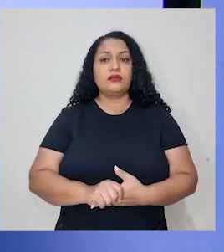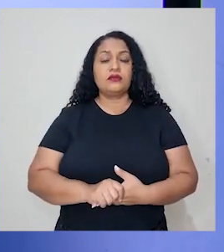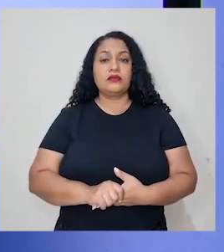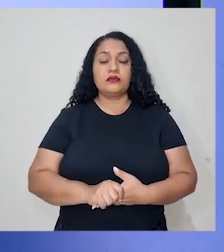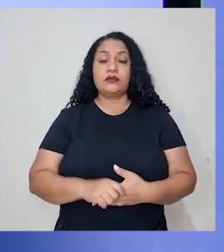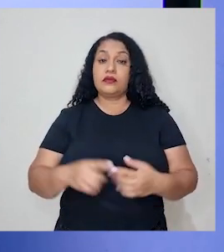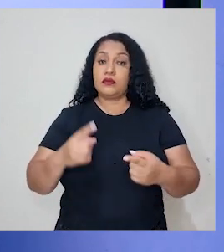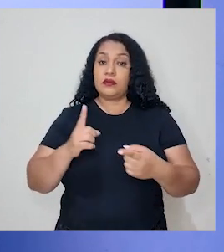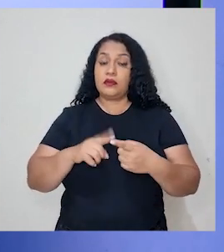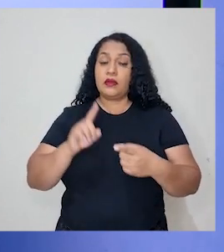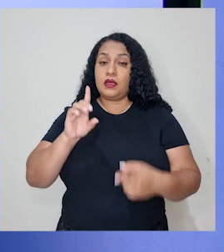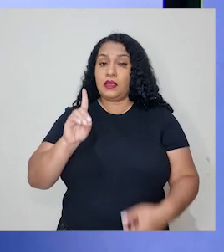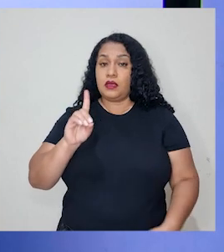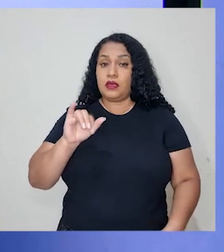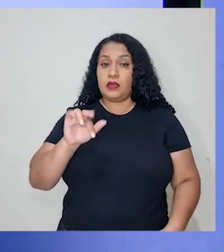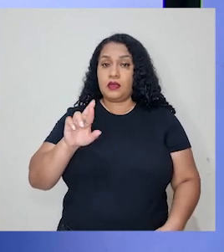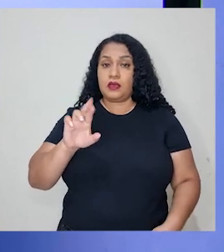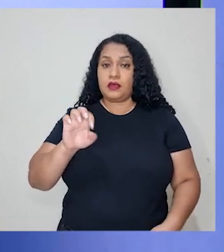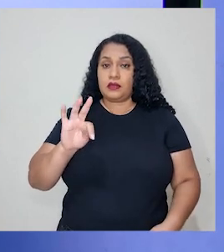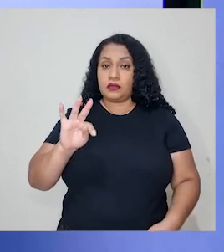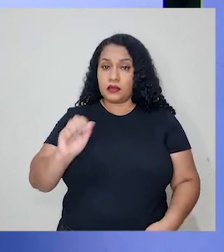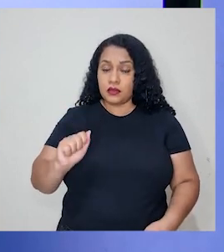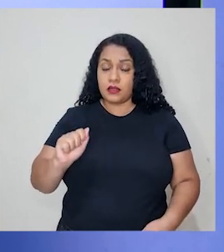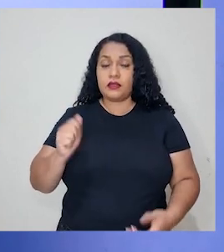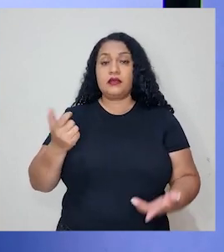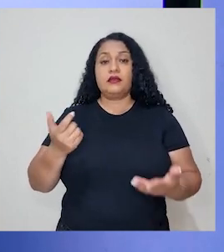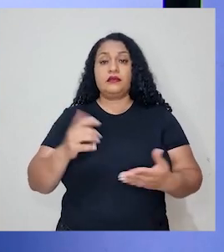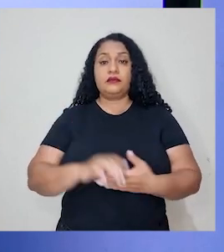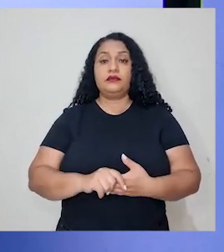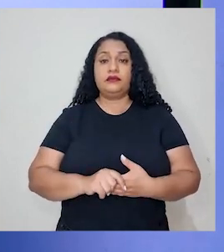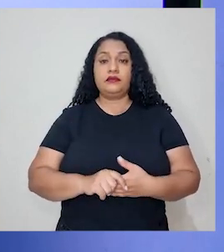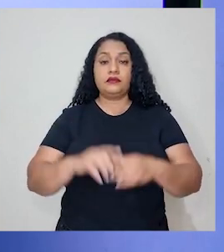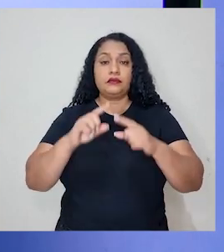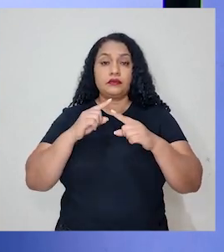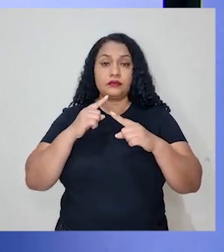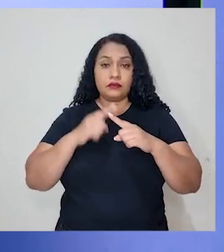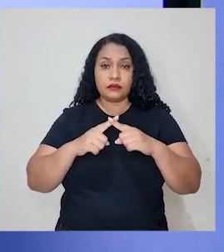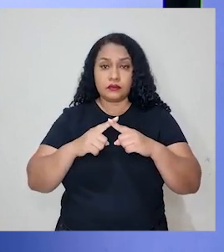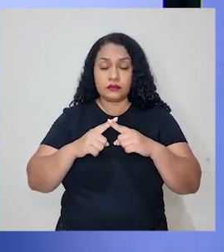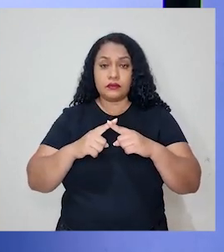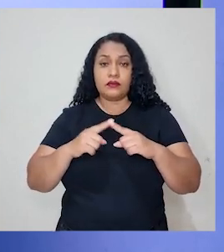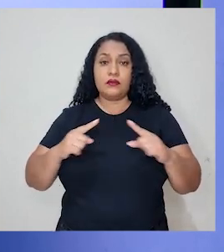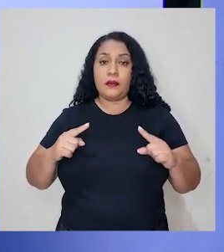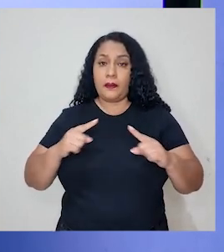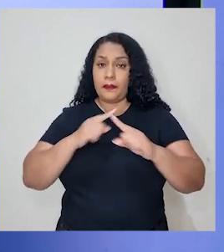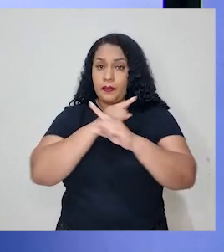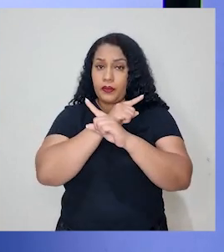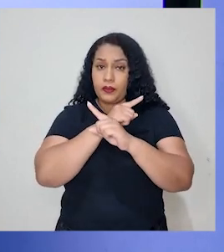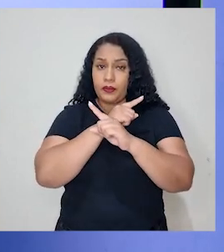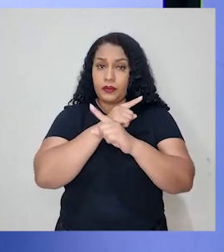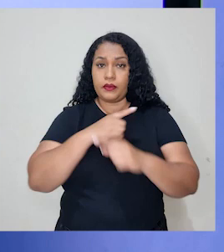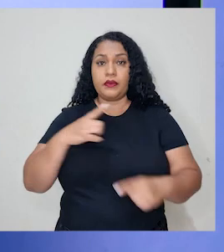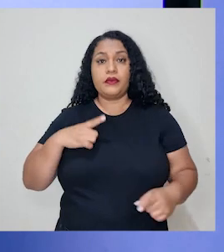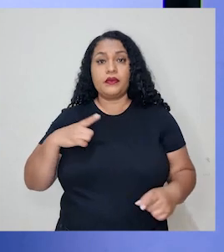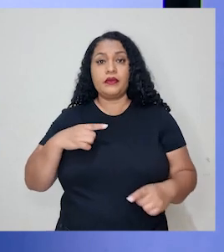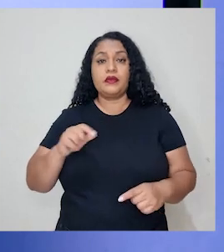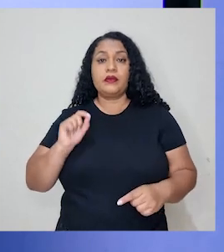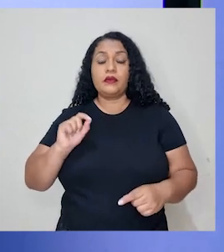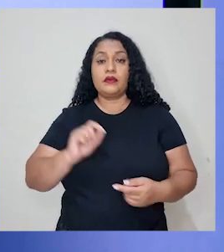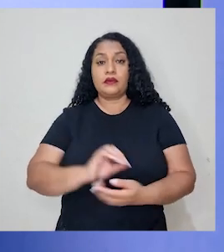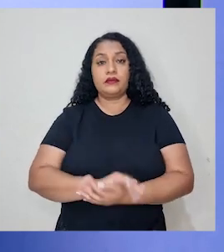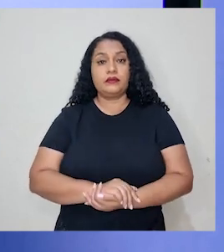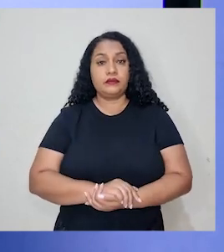Proporção direta, porque quanto maior a quantidade de dias, mais grãos, a gente multiplica cruzado. Então, nós temos aqui